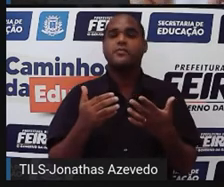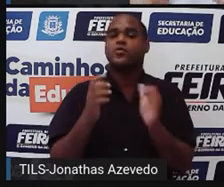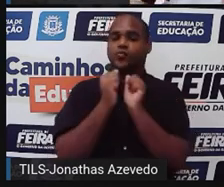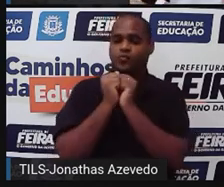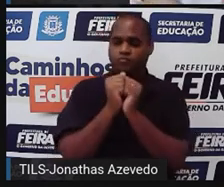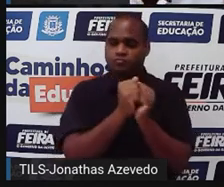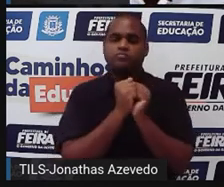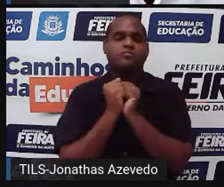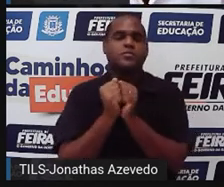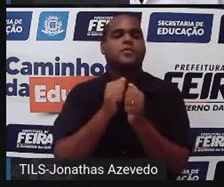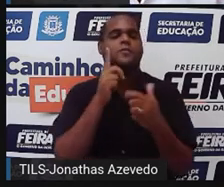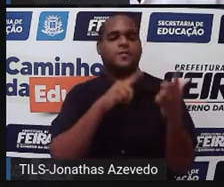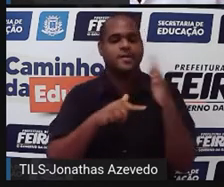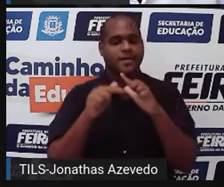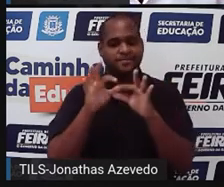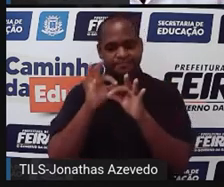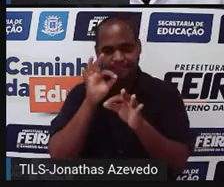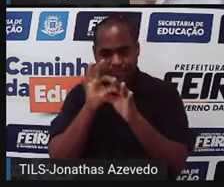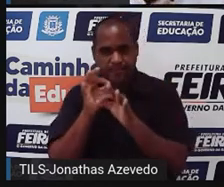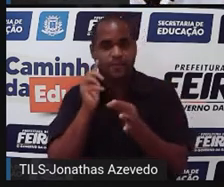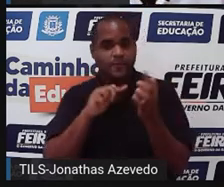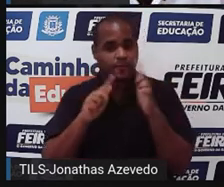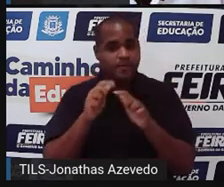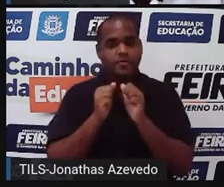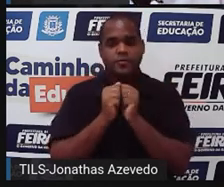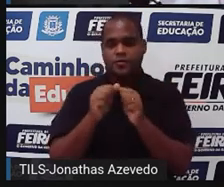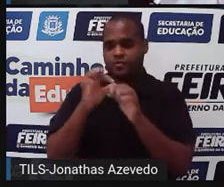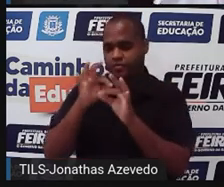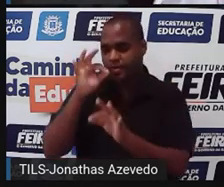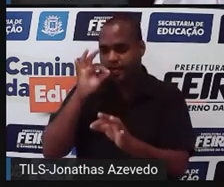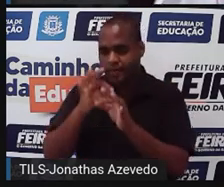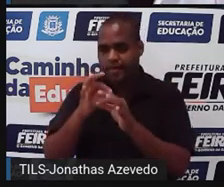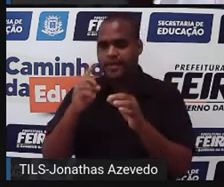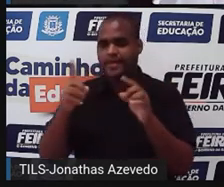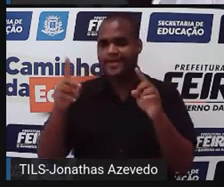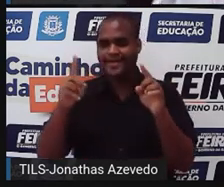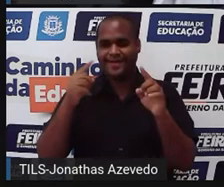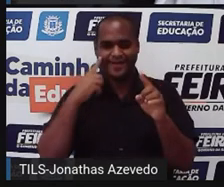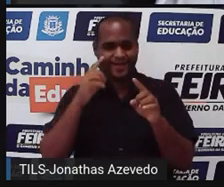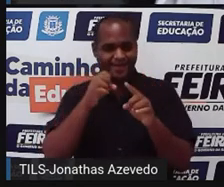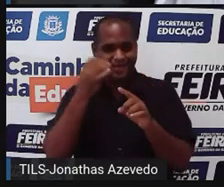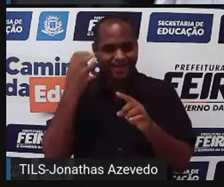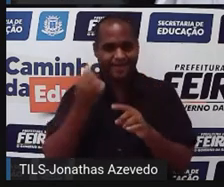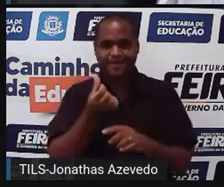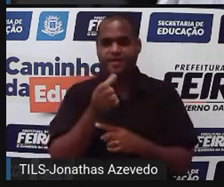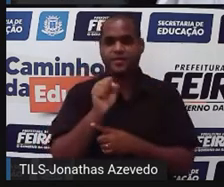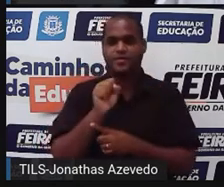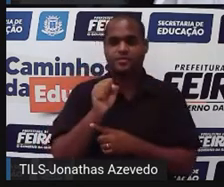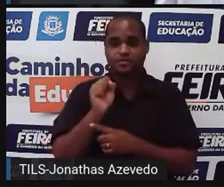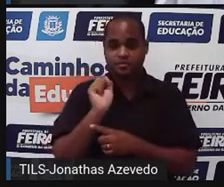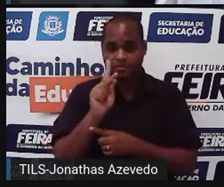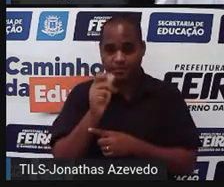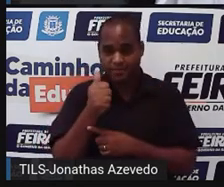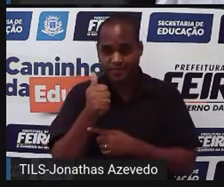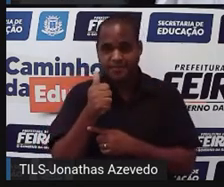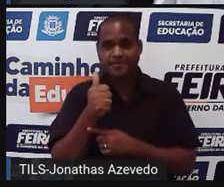juntando todos os canudos de cubos e pirâmides vai ter que dar sessenta e oito. Beleza?